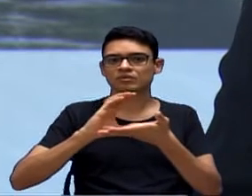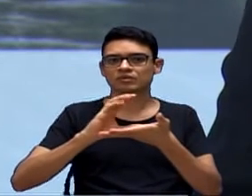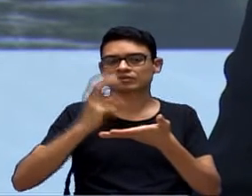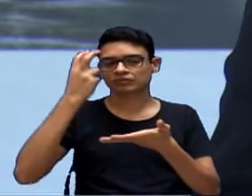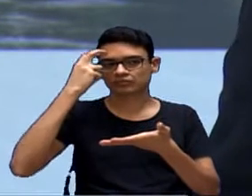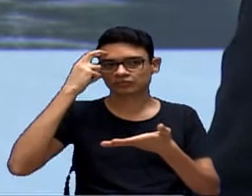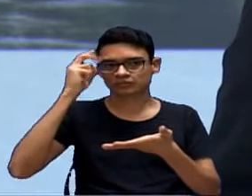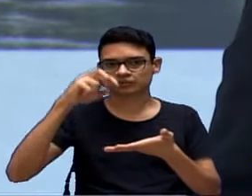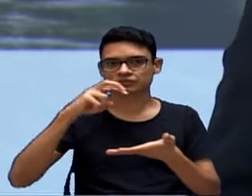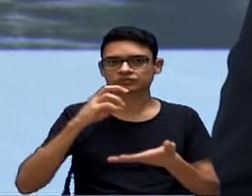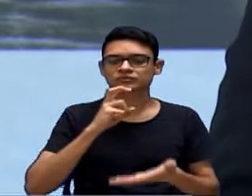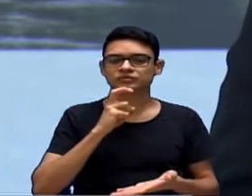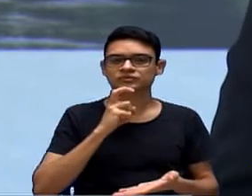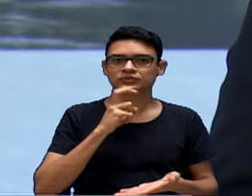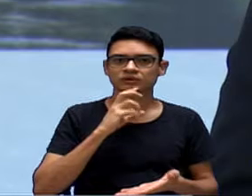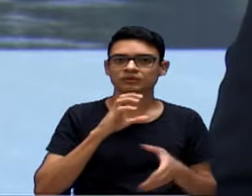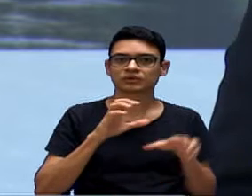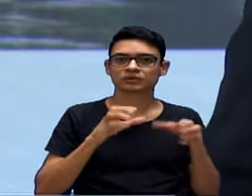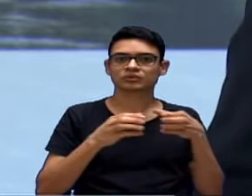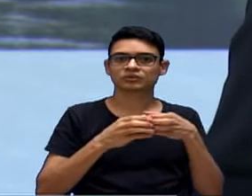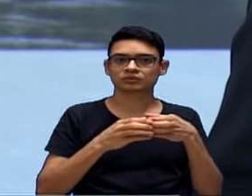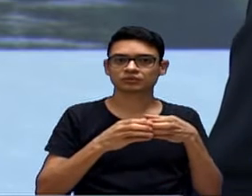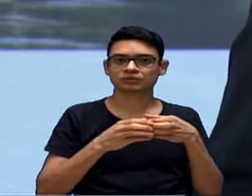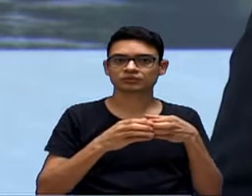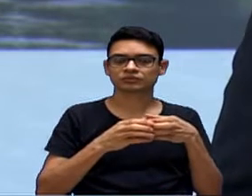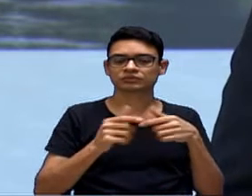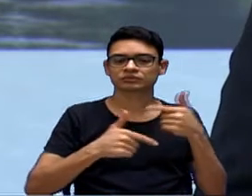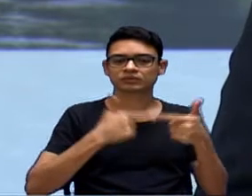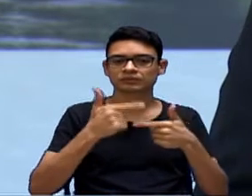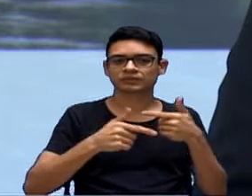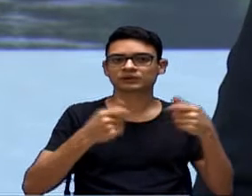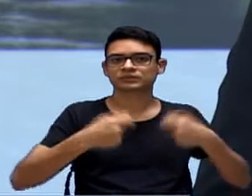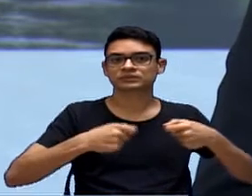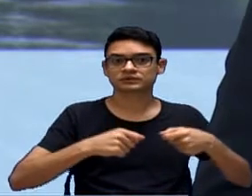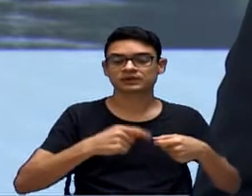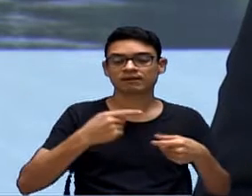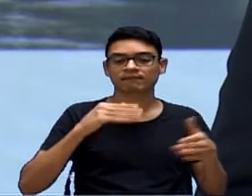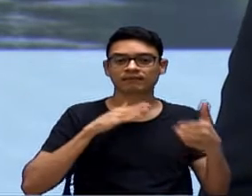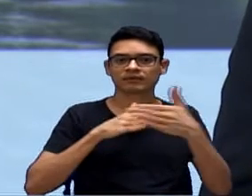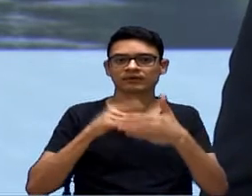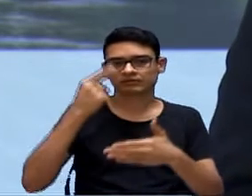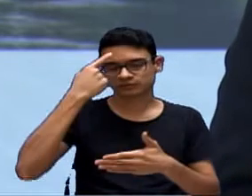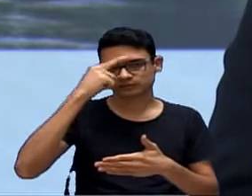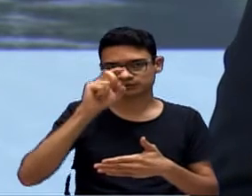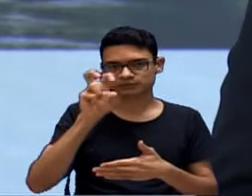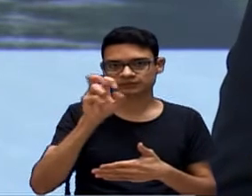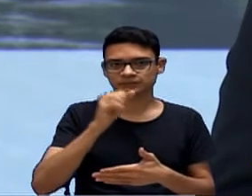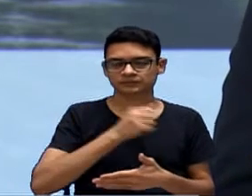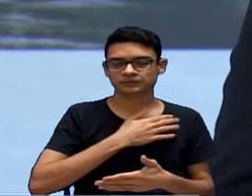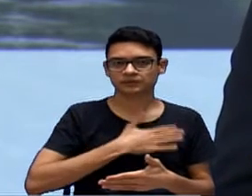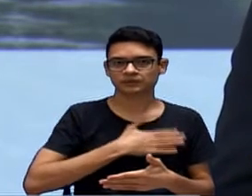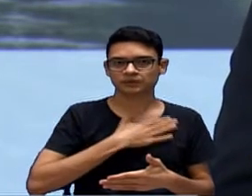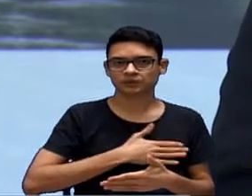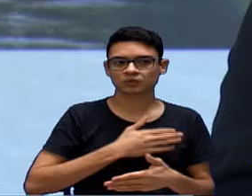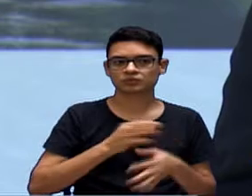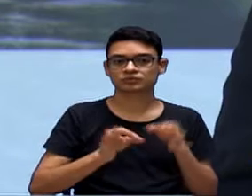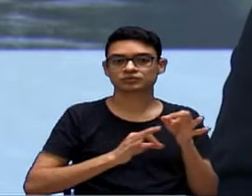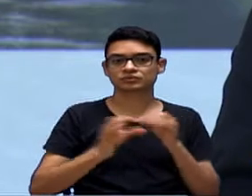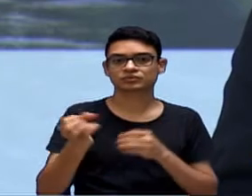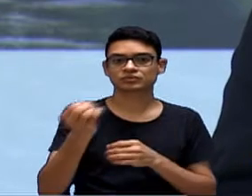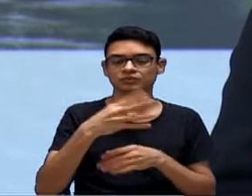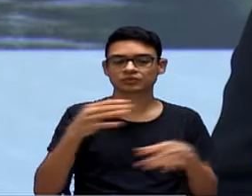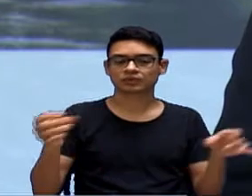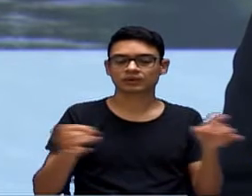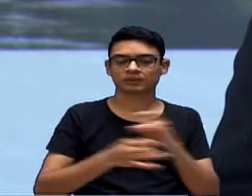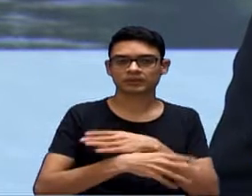de trabalho. Na verdade, o grupo de trabalho tinha que finalizar até o dia 5 de agosto o novo projeto para